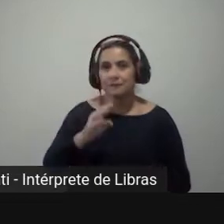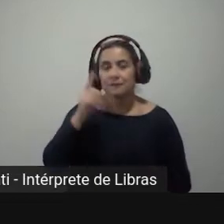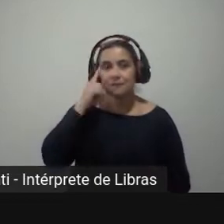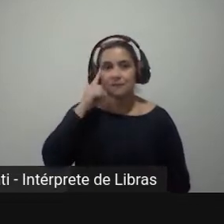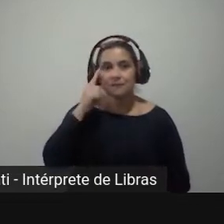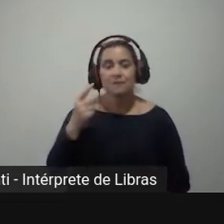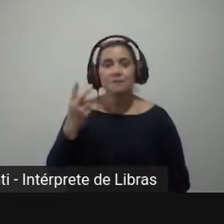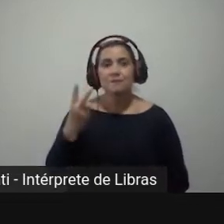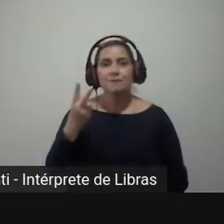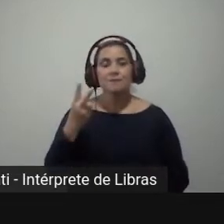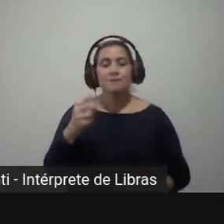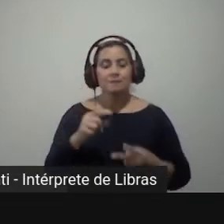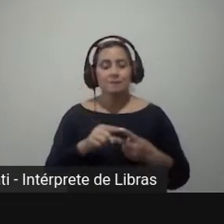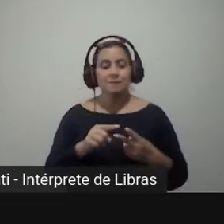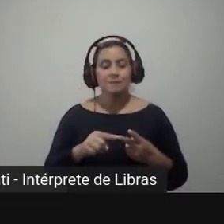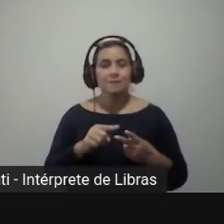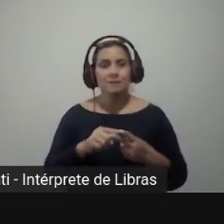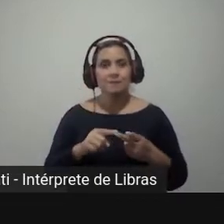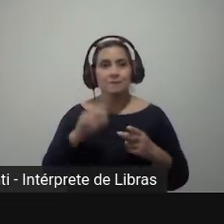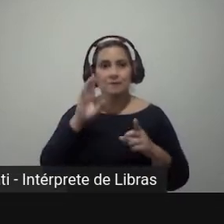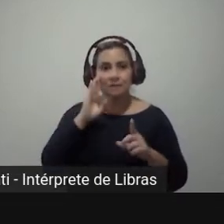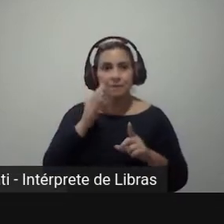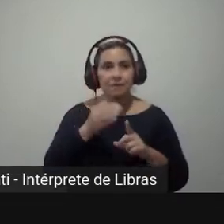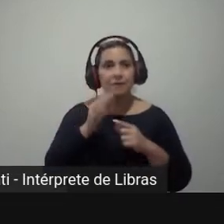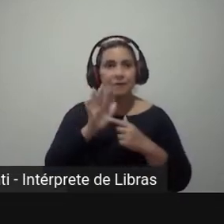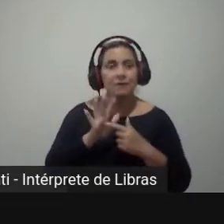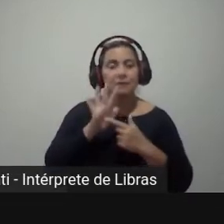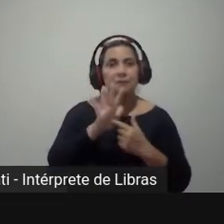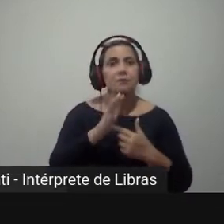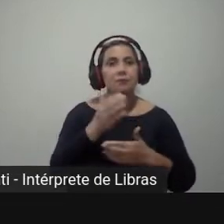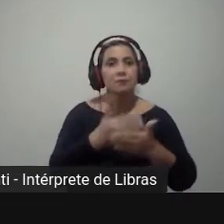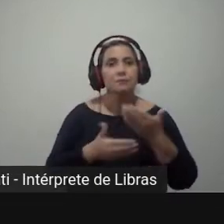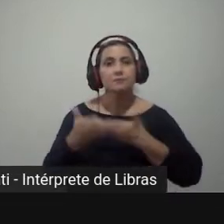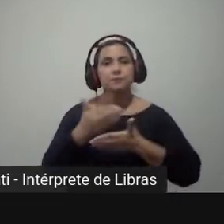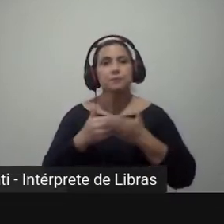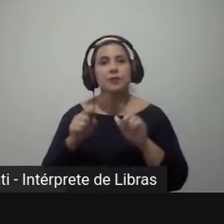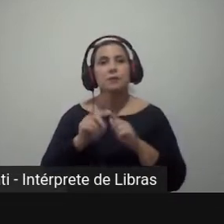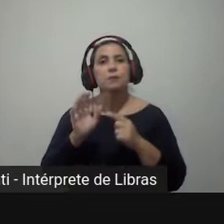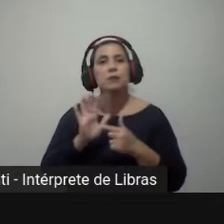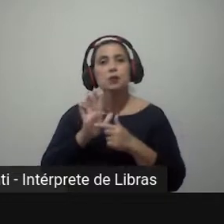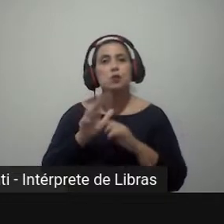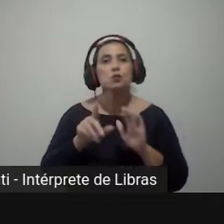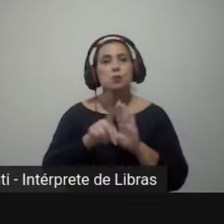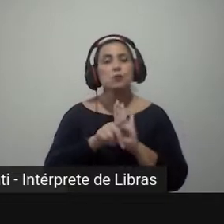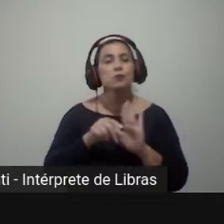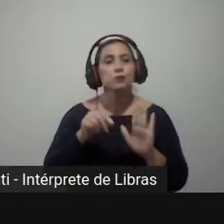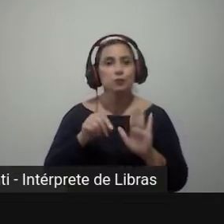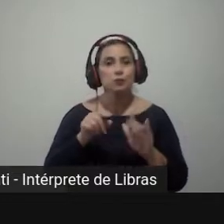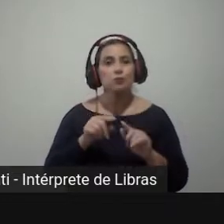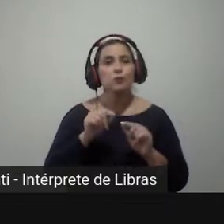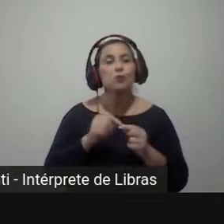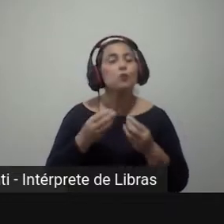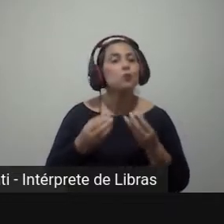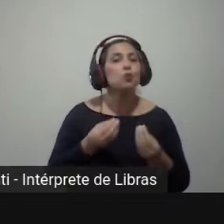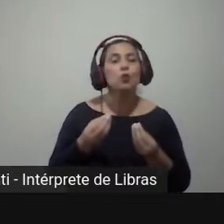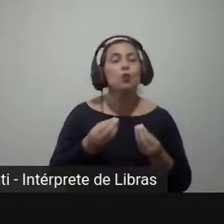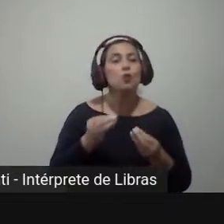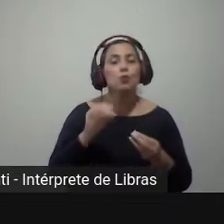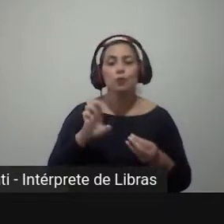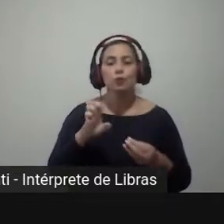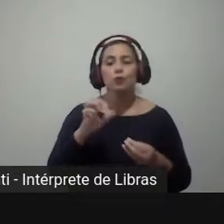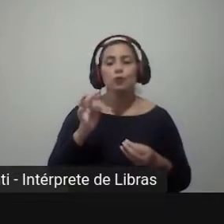as duas frentes apresentadas pelo Fabiano, que são as duas frentes que eu destaco aqui, que é como esse efeito coateio se